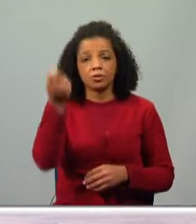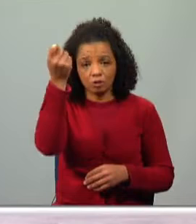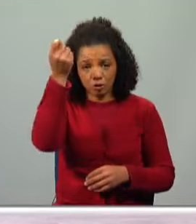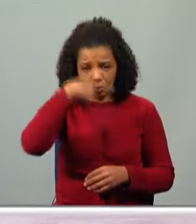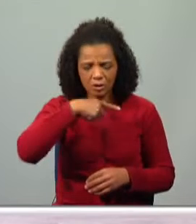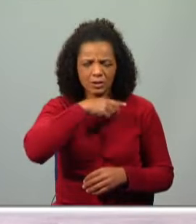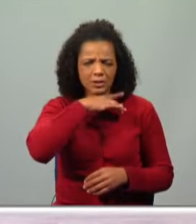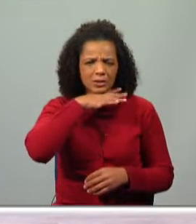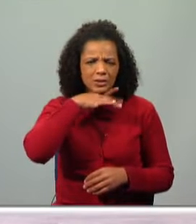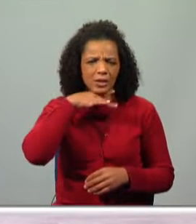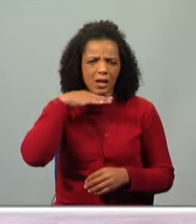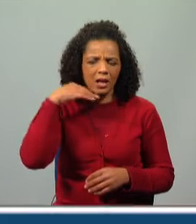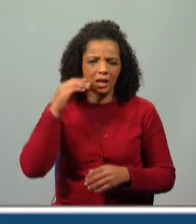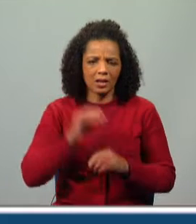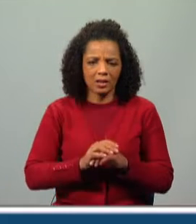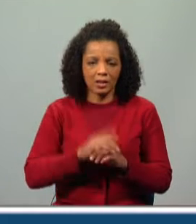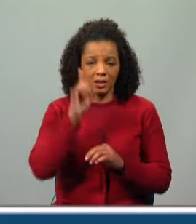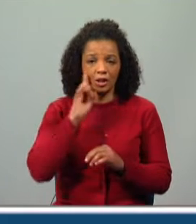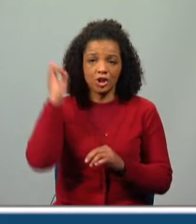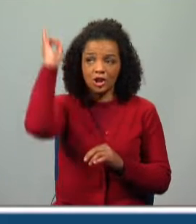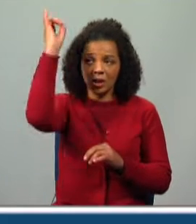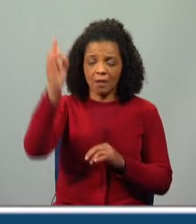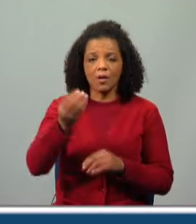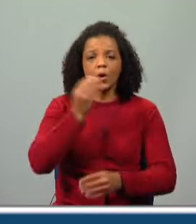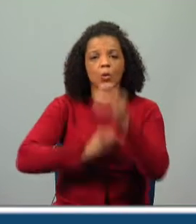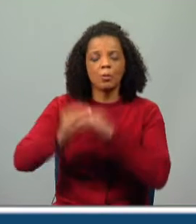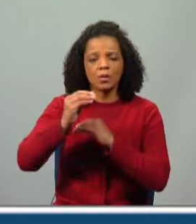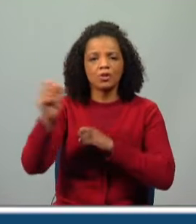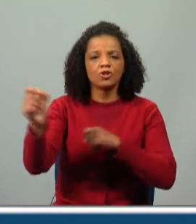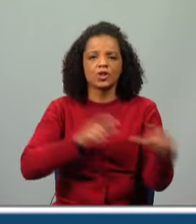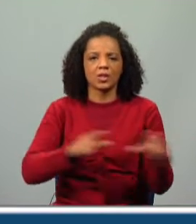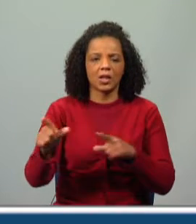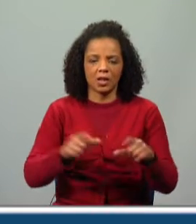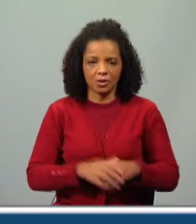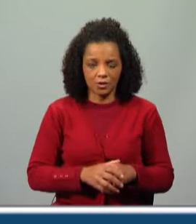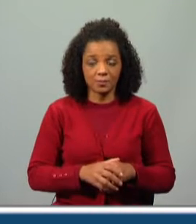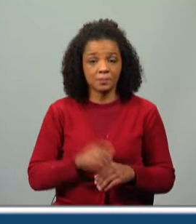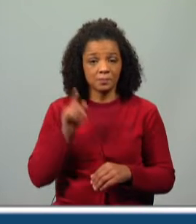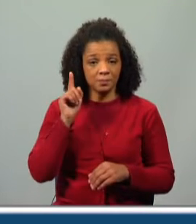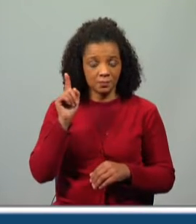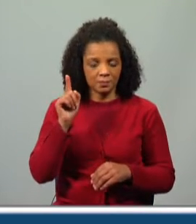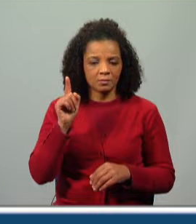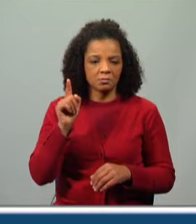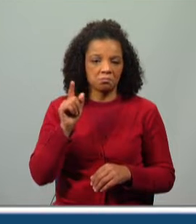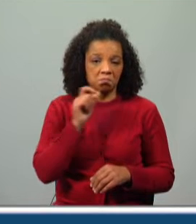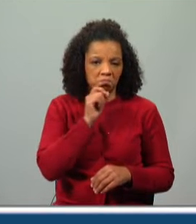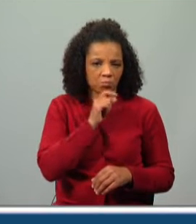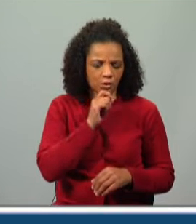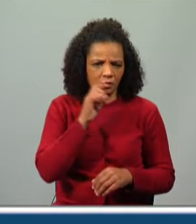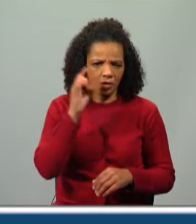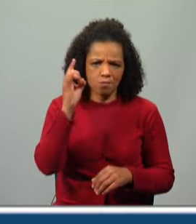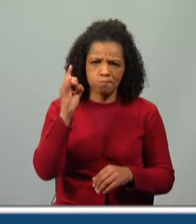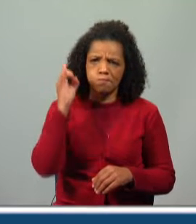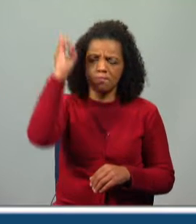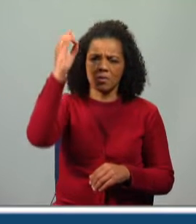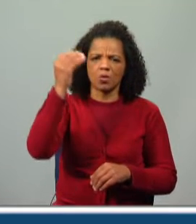muito engraçada. A girafa que comia estrelas. Ora então, esta girafa devia ser muito grande